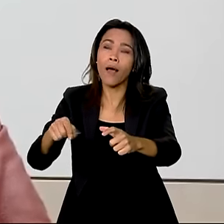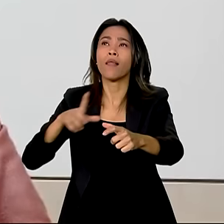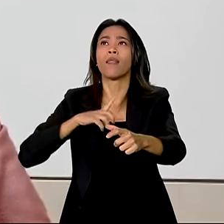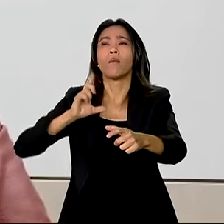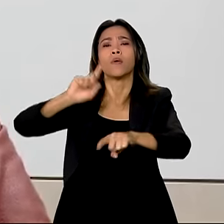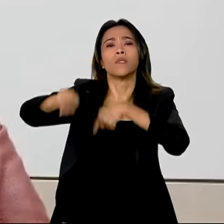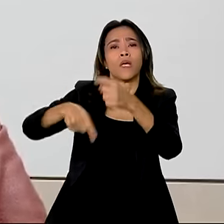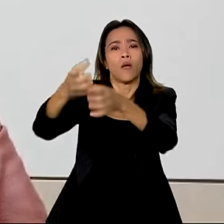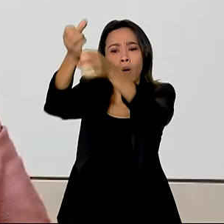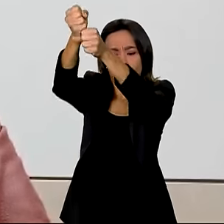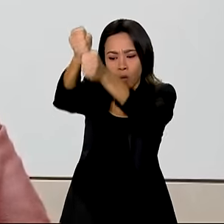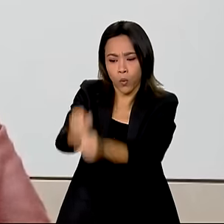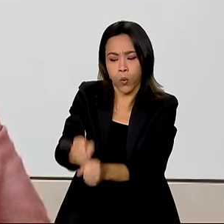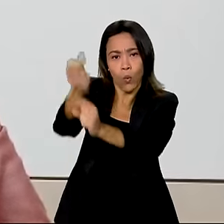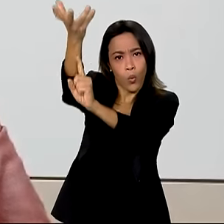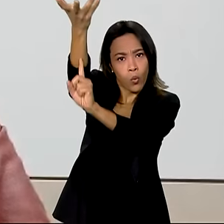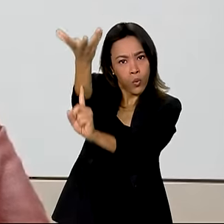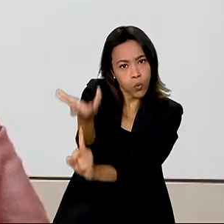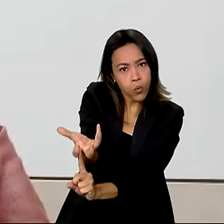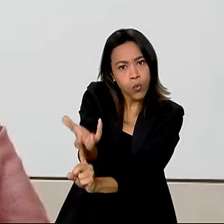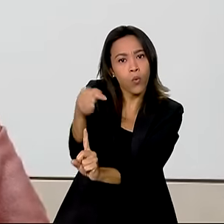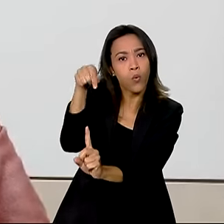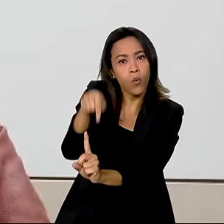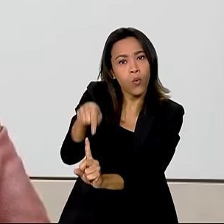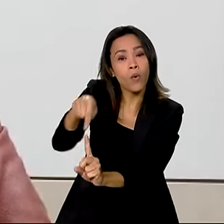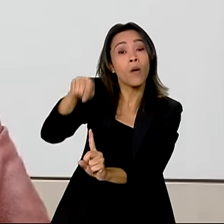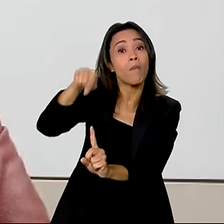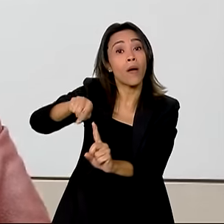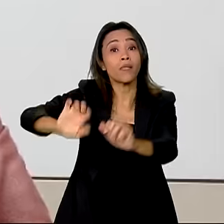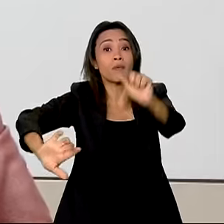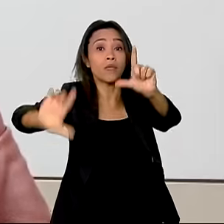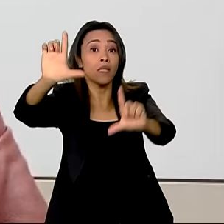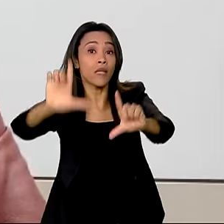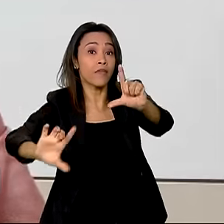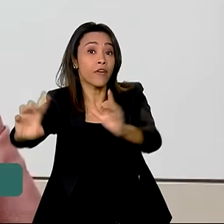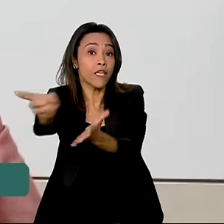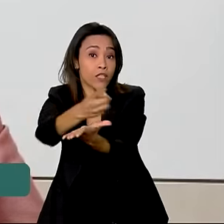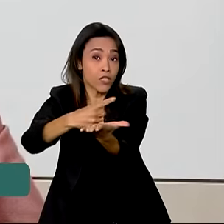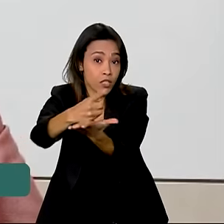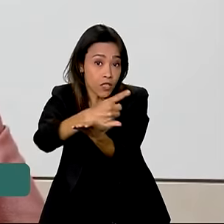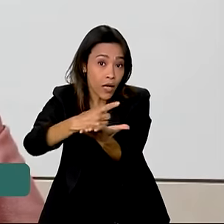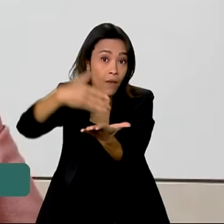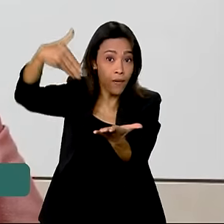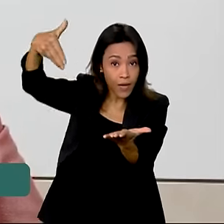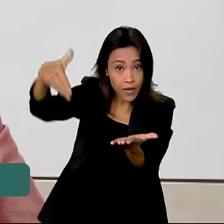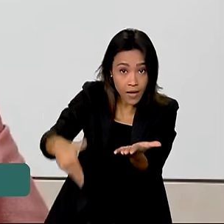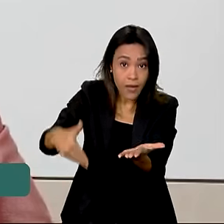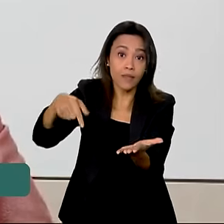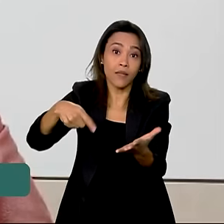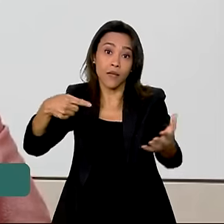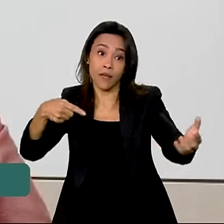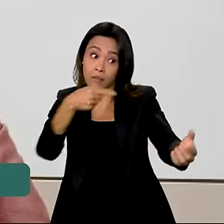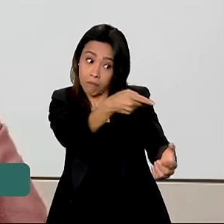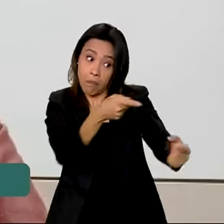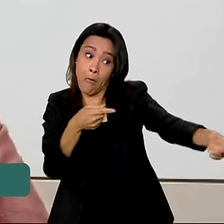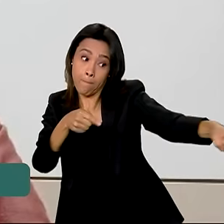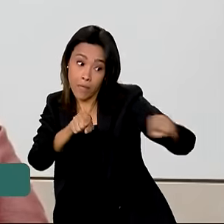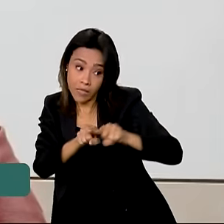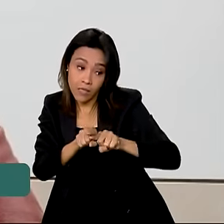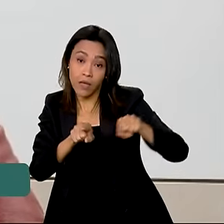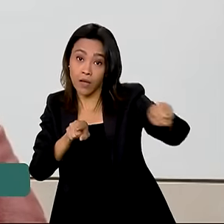abrigo para o Ministério fazer a implantação de uma estação de TV digital. E aí essa instituição parceira vai poder